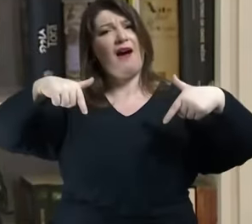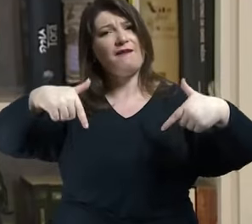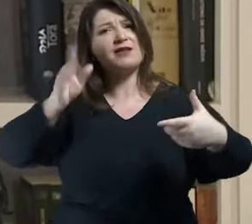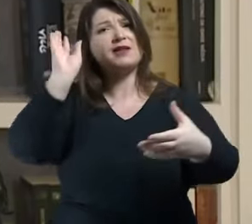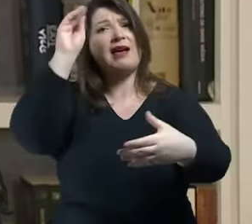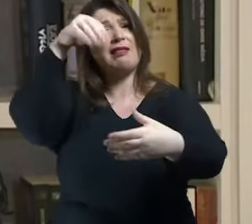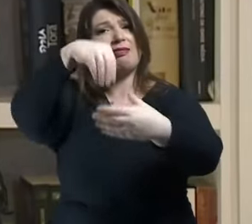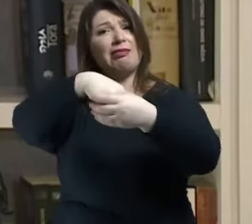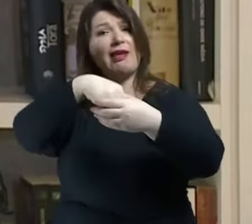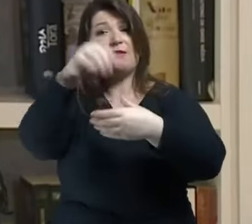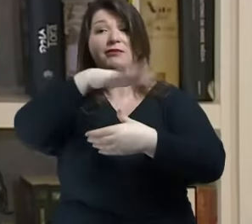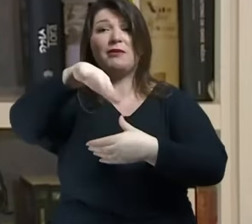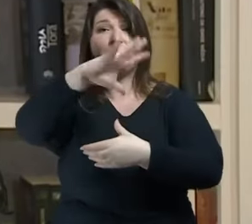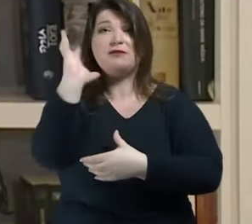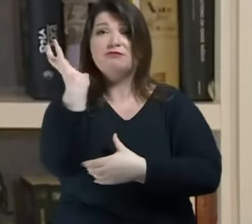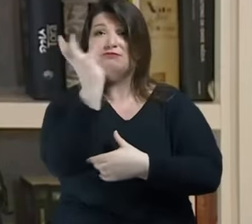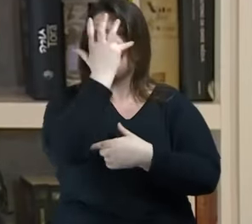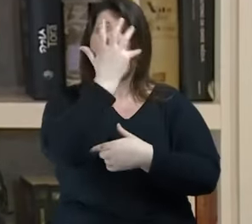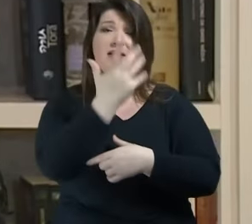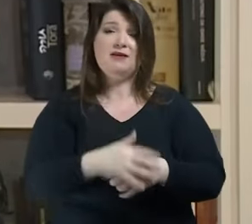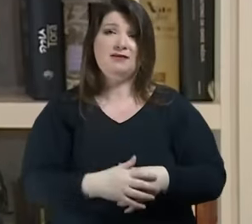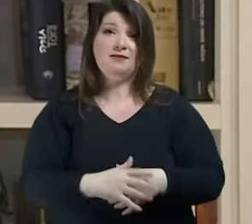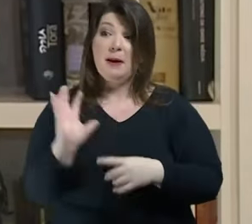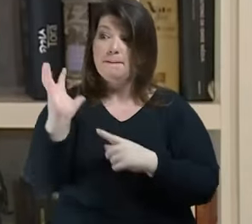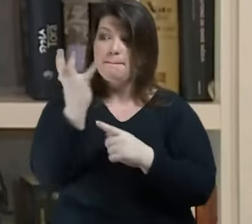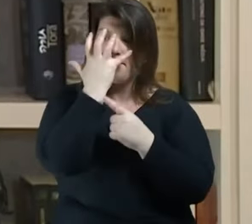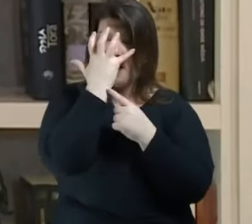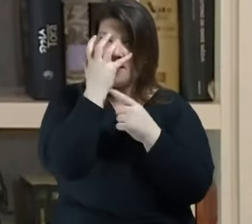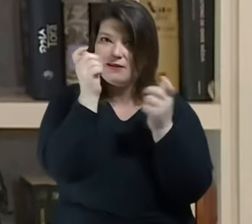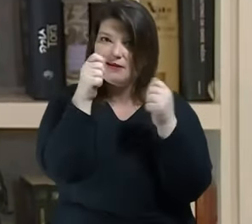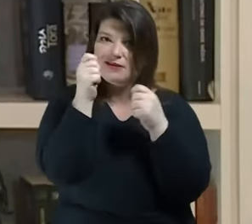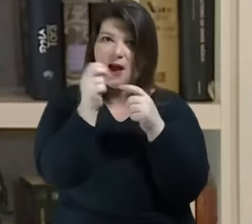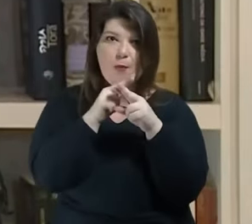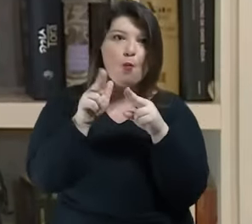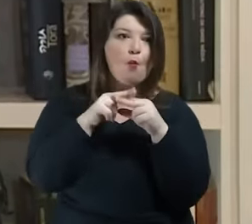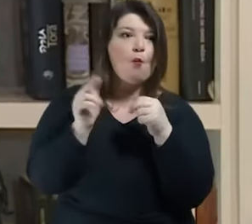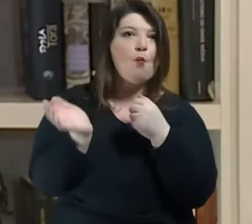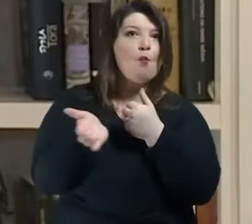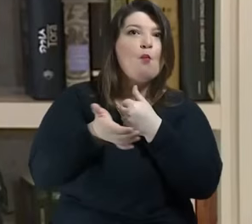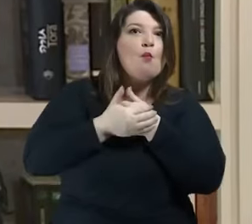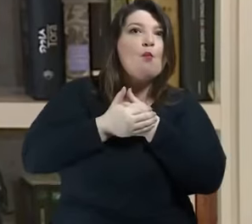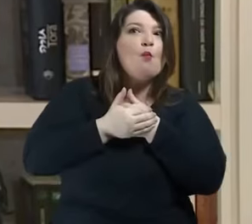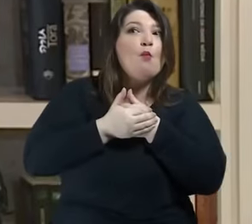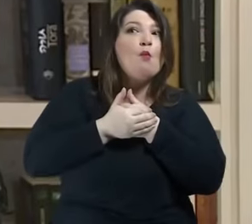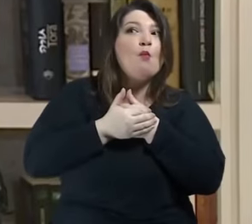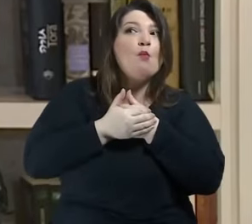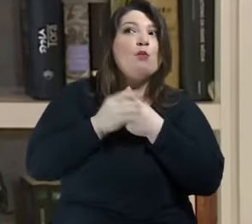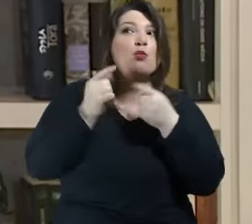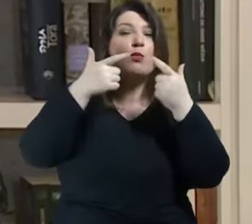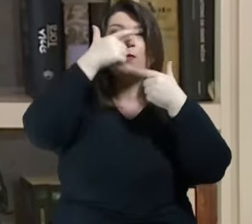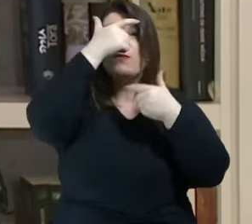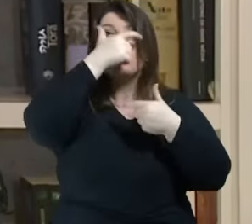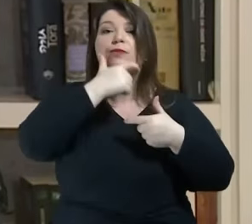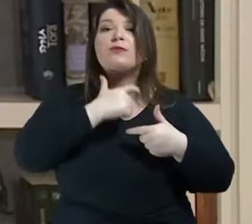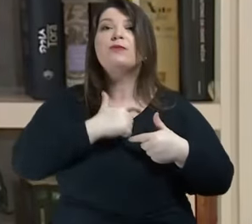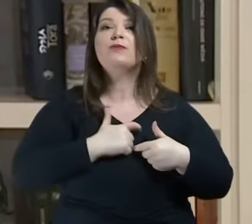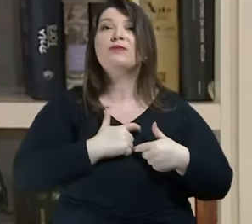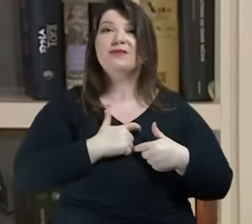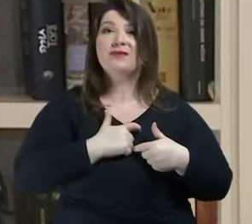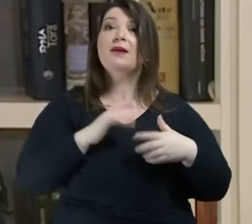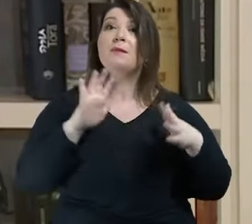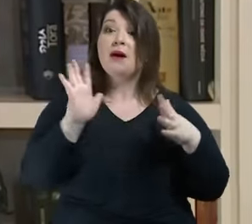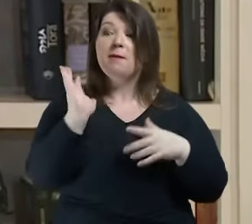máscaras que podem esconder cinismo de fato podem esconder aparências mas máscaras que obrigam que